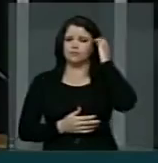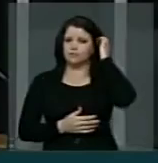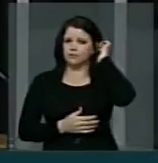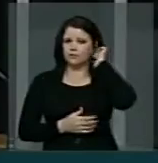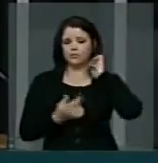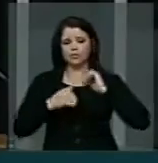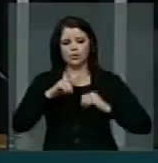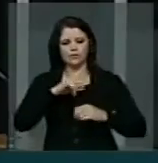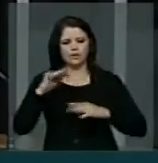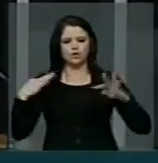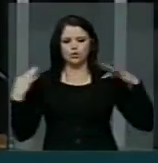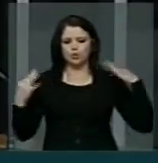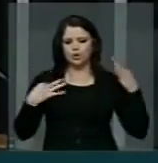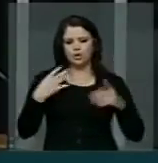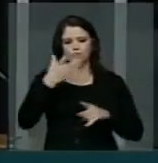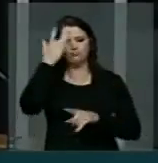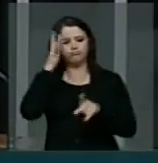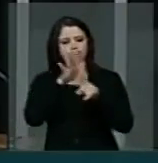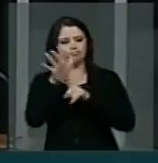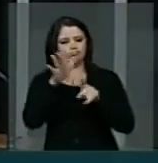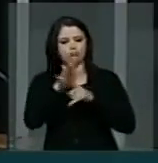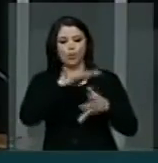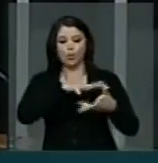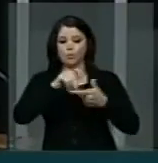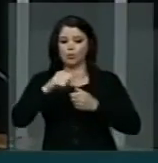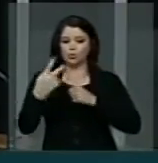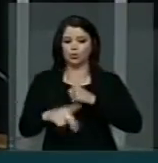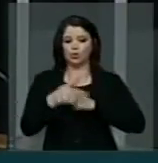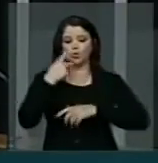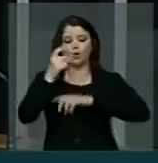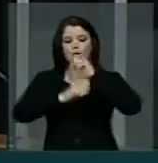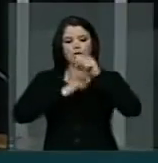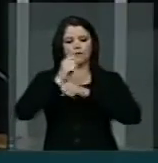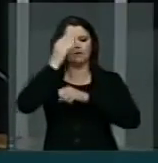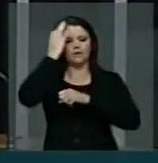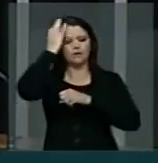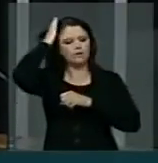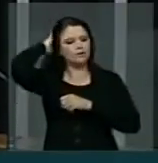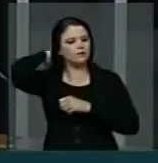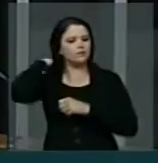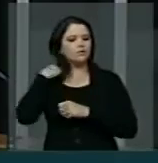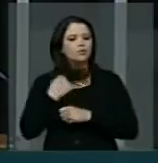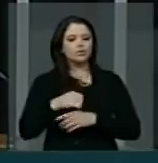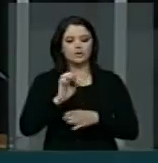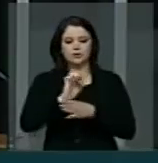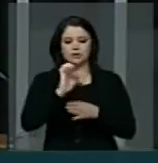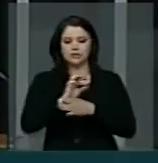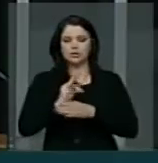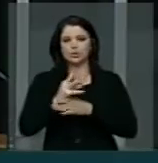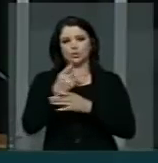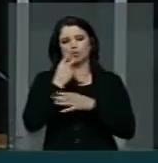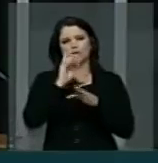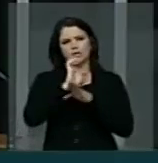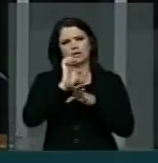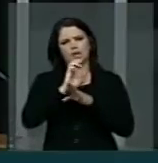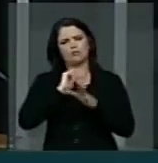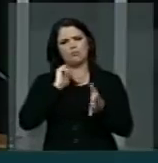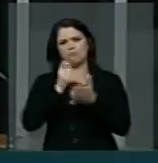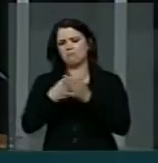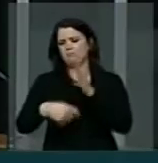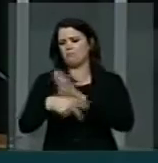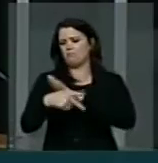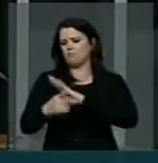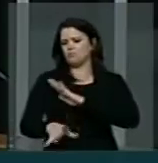vai ter turistas do mundo inteiro, daqui para o ano os estádios já se pagaram,